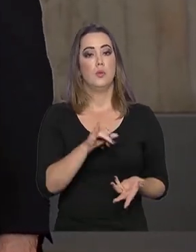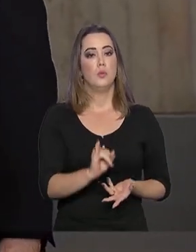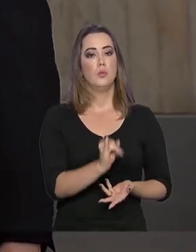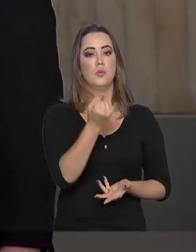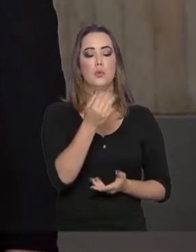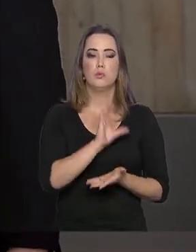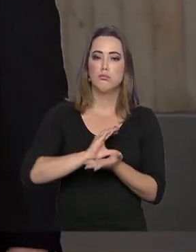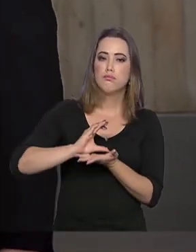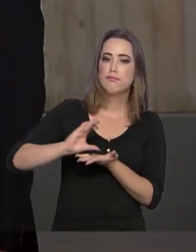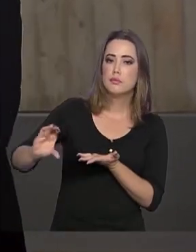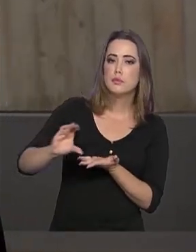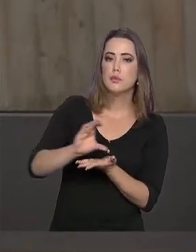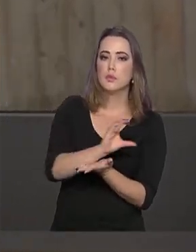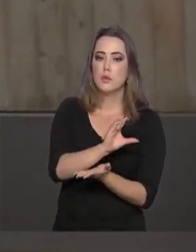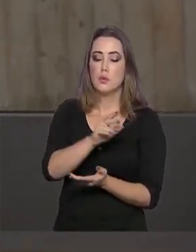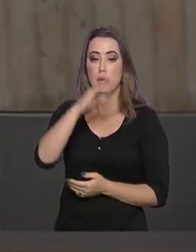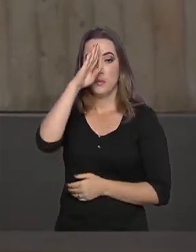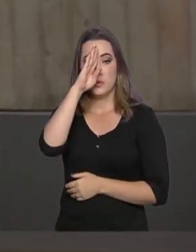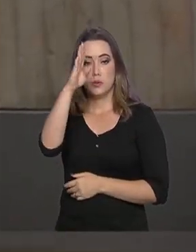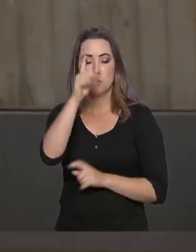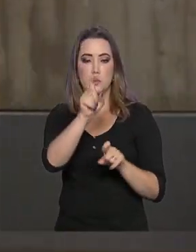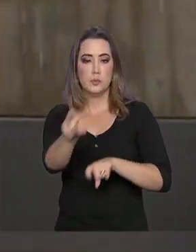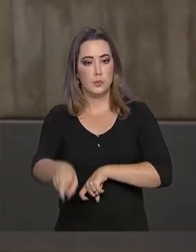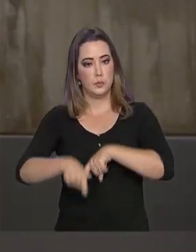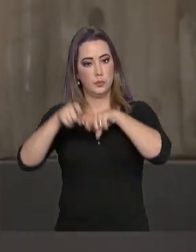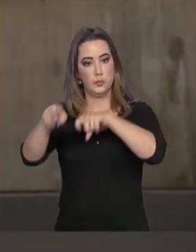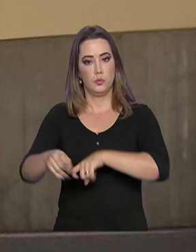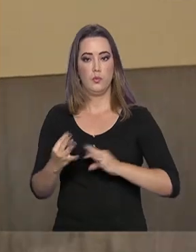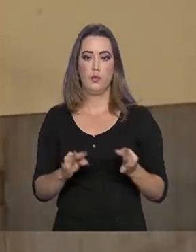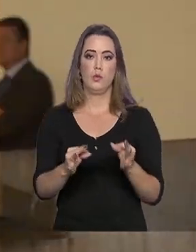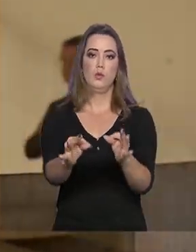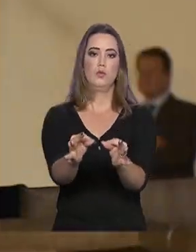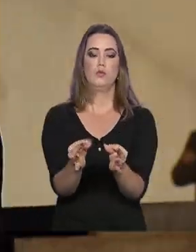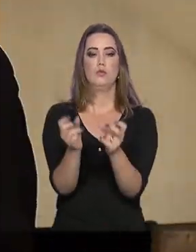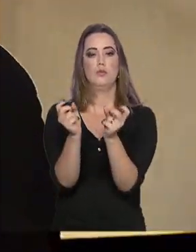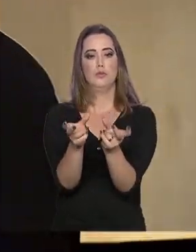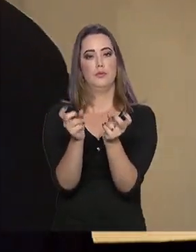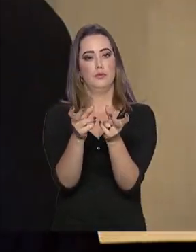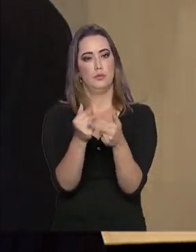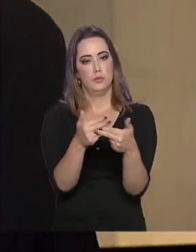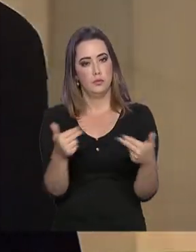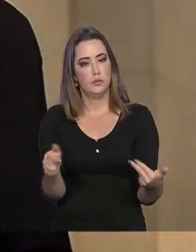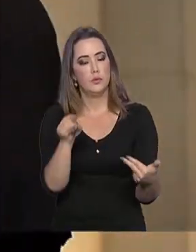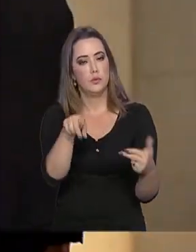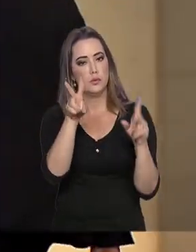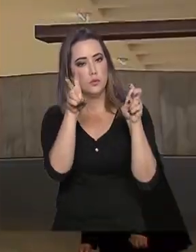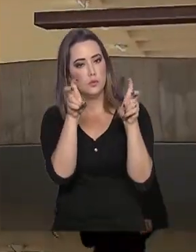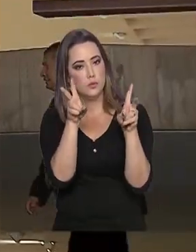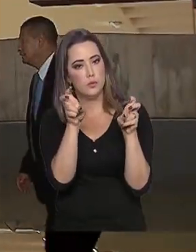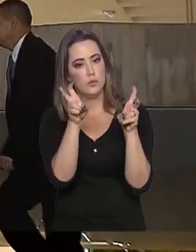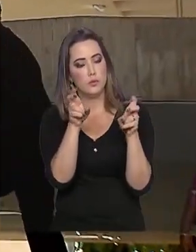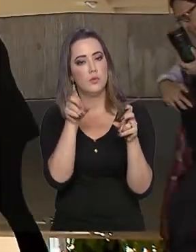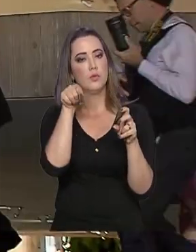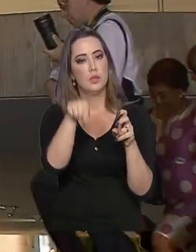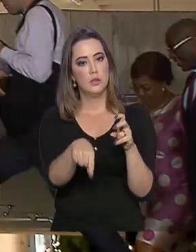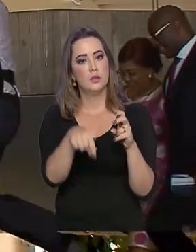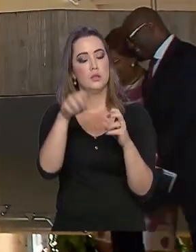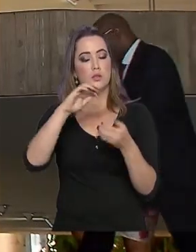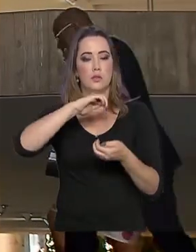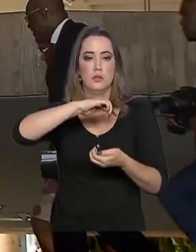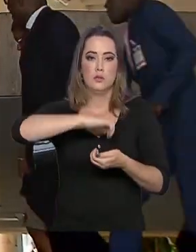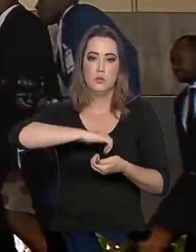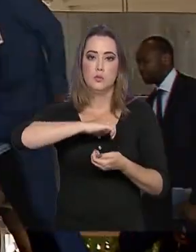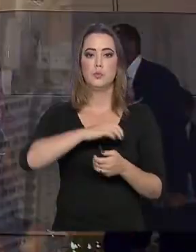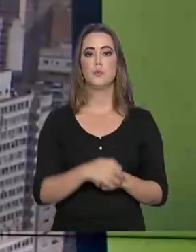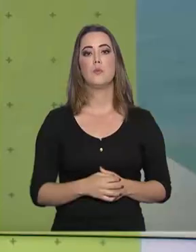Oportunidades de investimentos, principalmente no agronegócio, tecnologia e comércio, foram alguns dos temas tratados